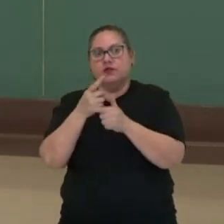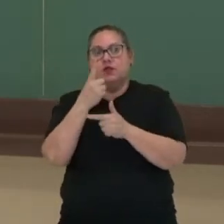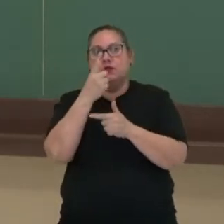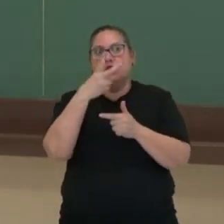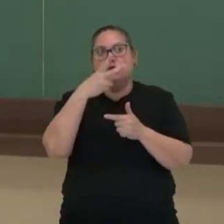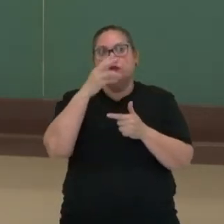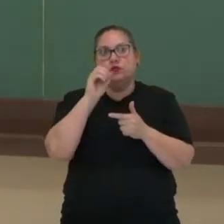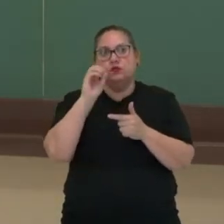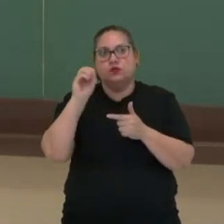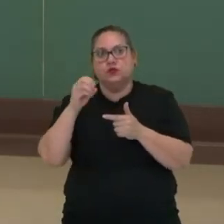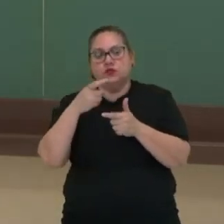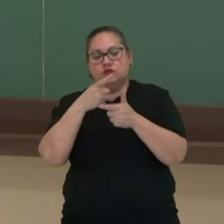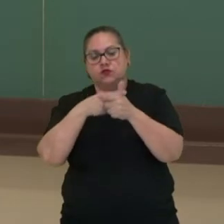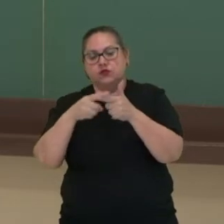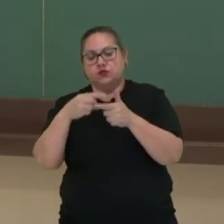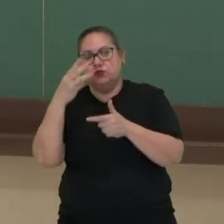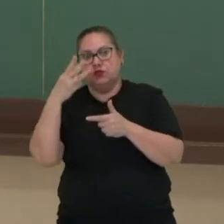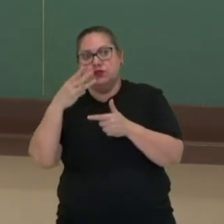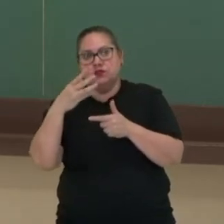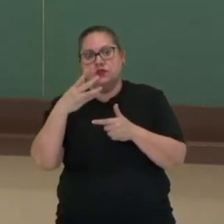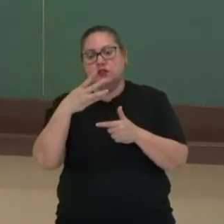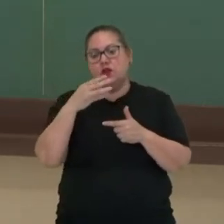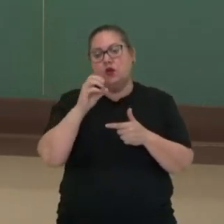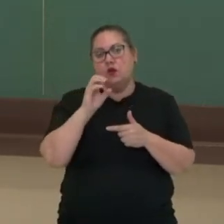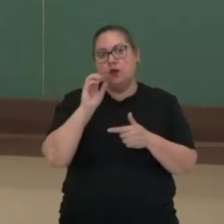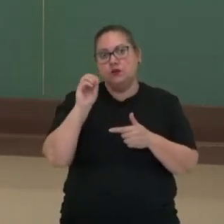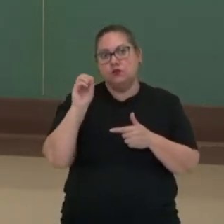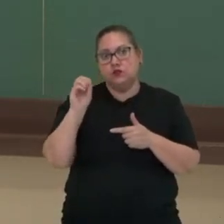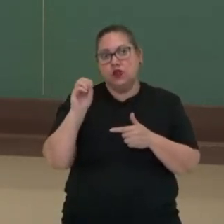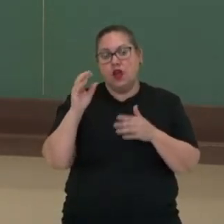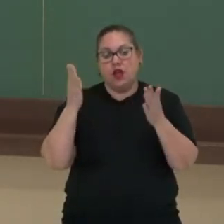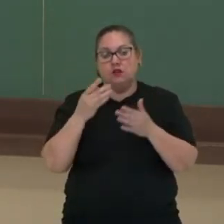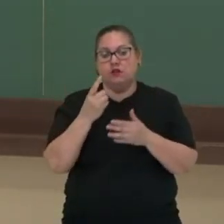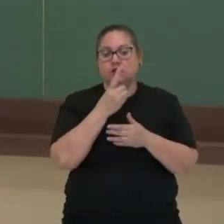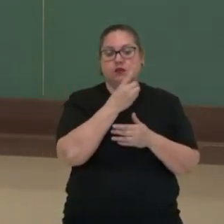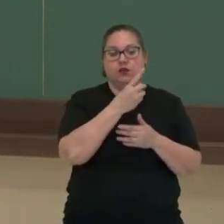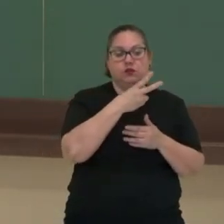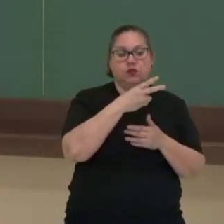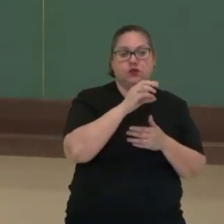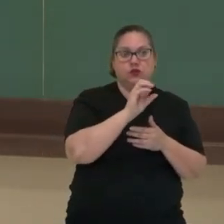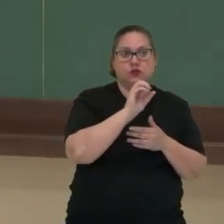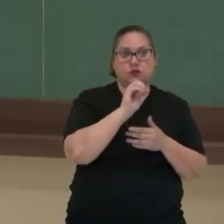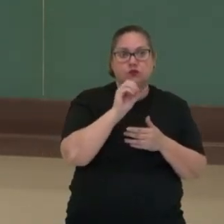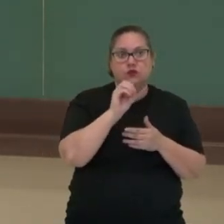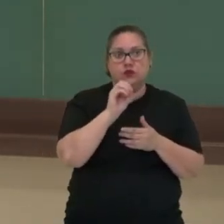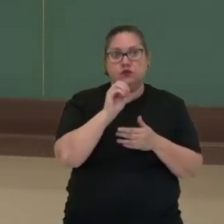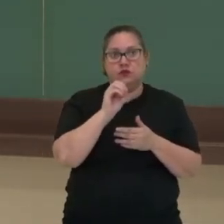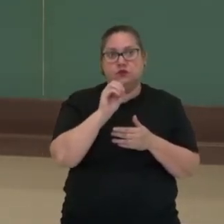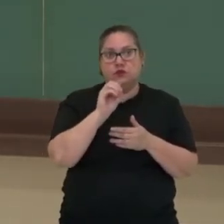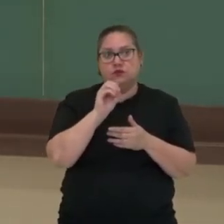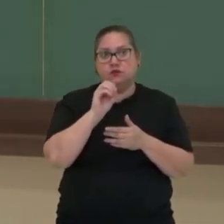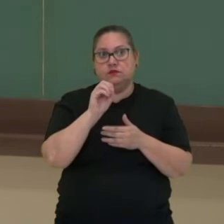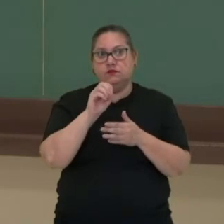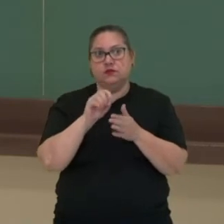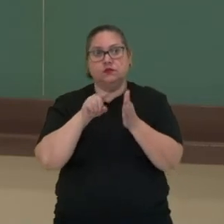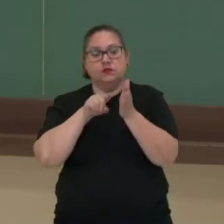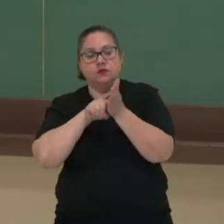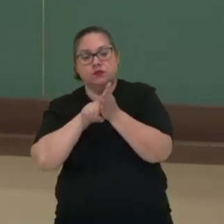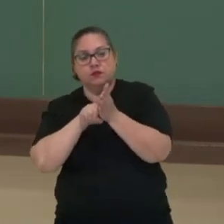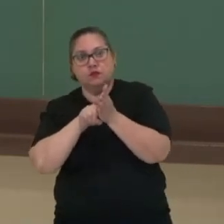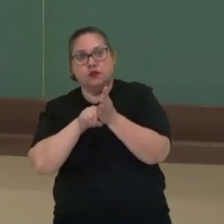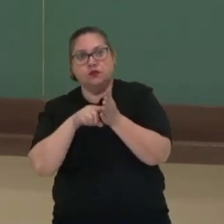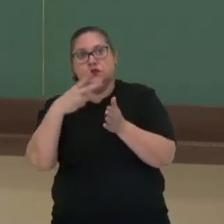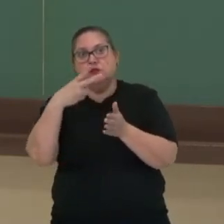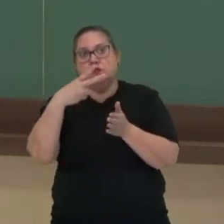1.200 ali, divididos por 3, é 400. Agora eu vou resolver o que sobrou dentro do parênteses. 1.200